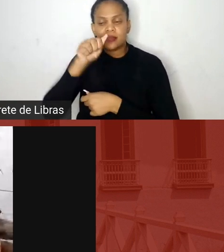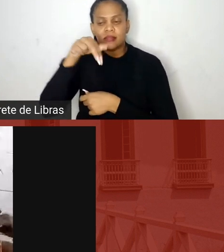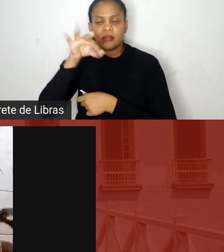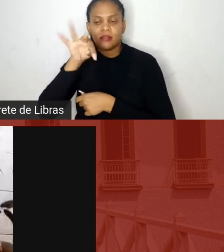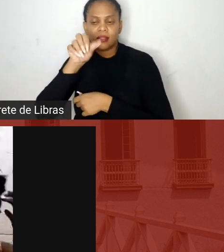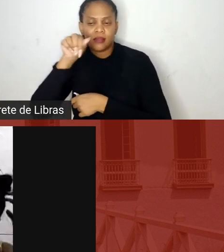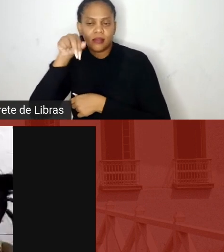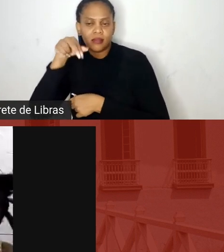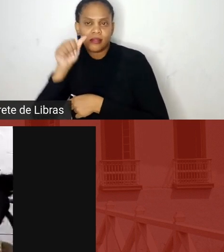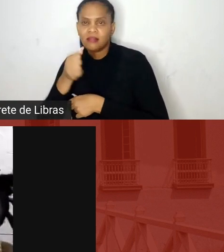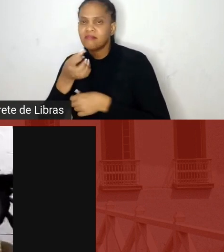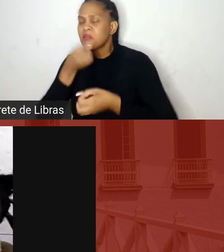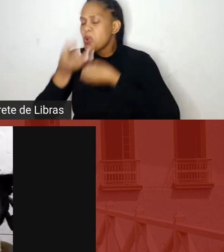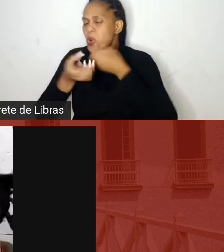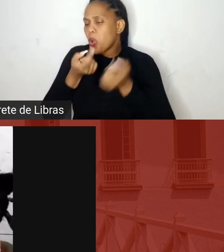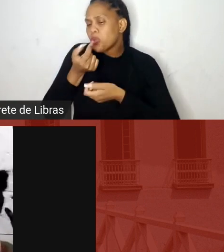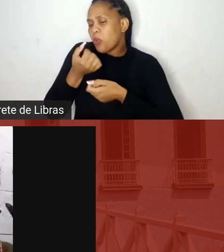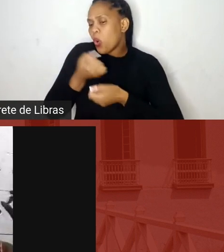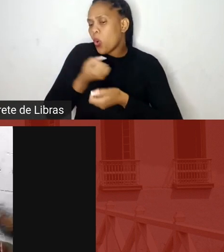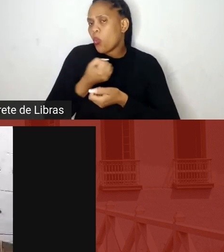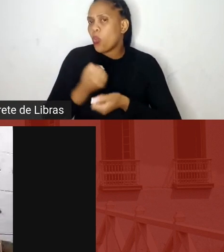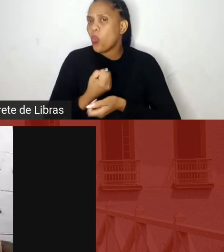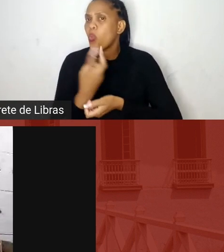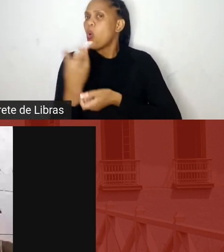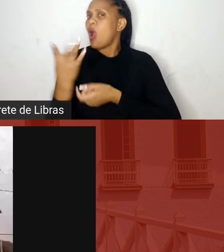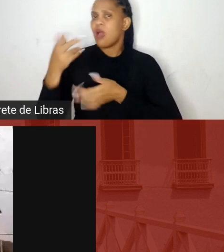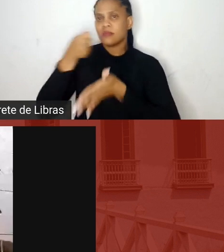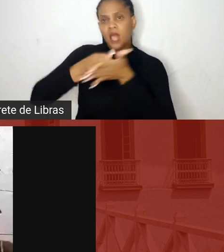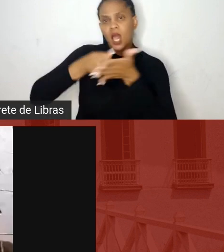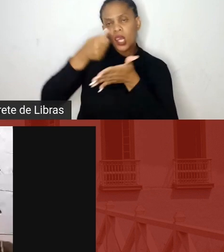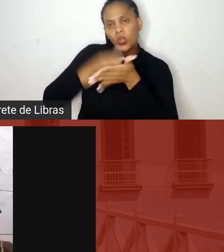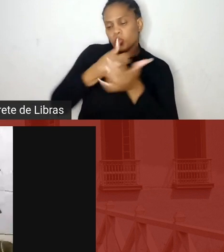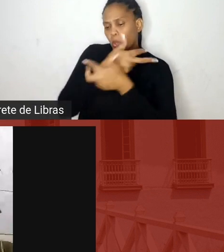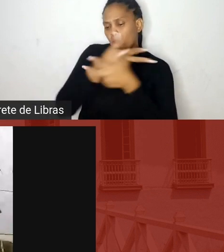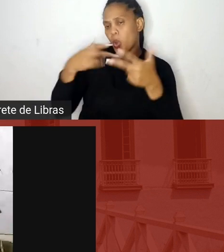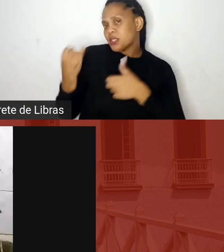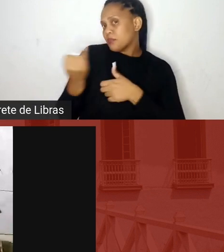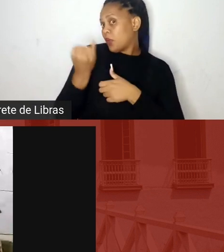quais as questões mais importantes disso. Tá.